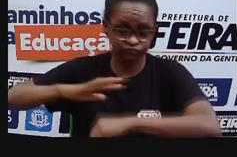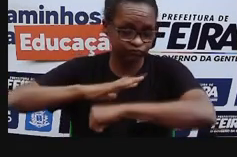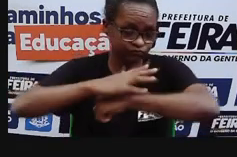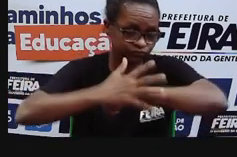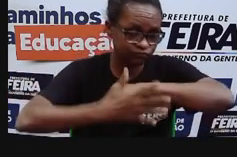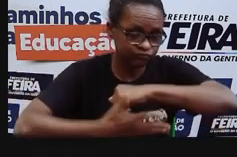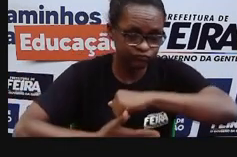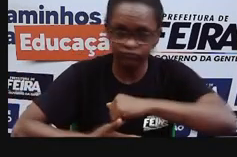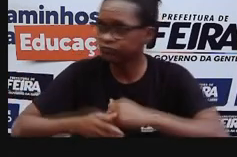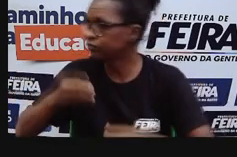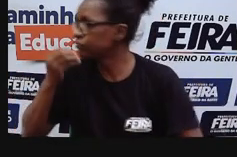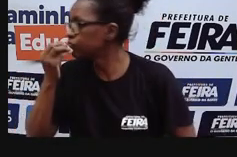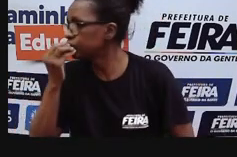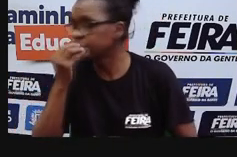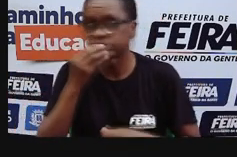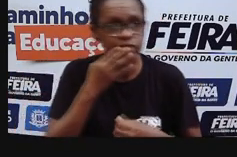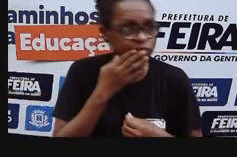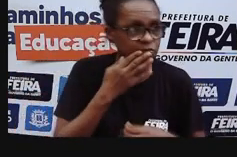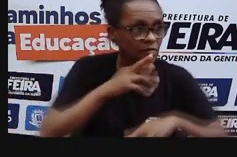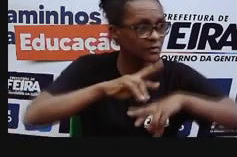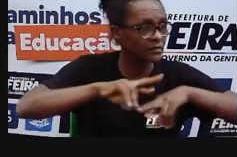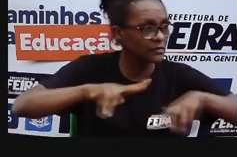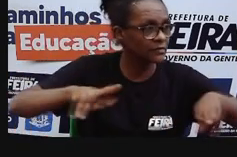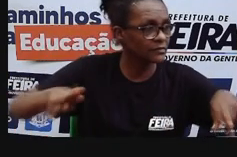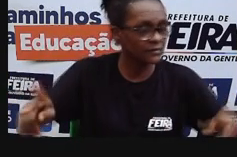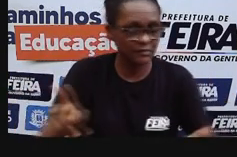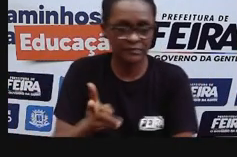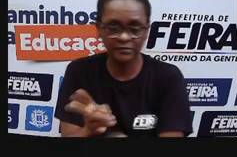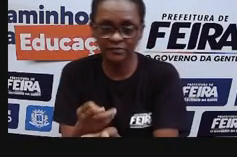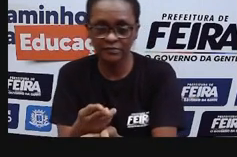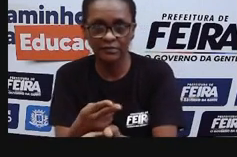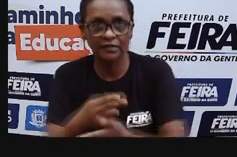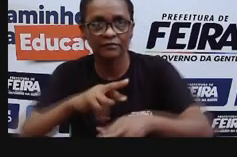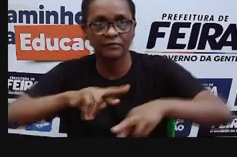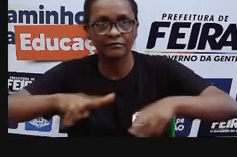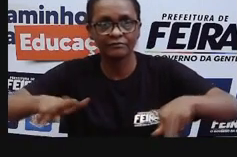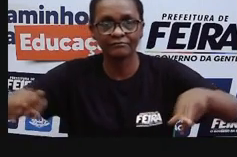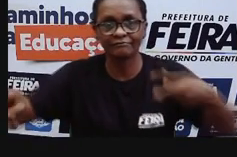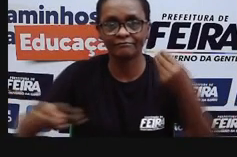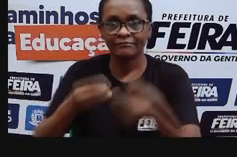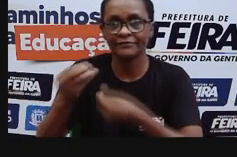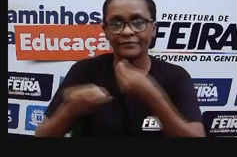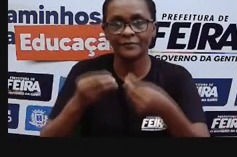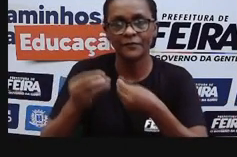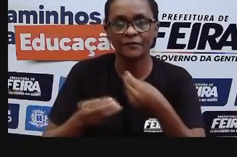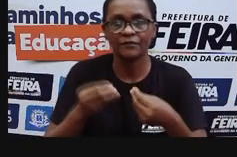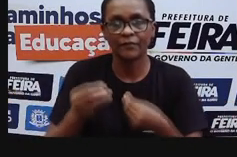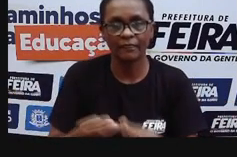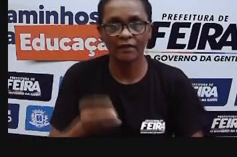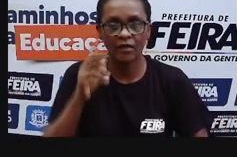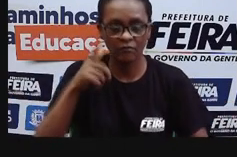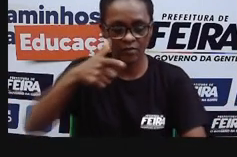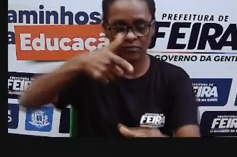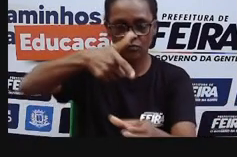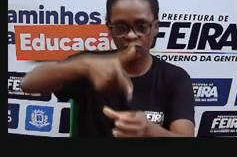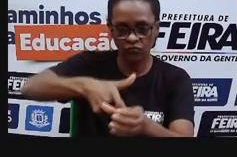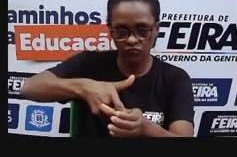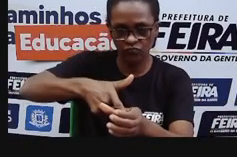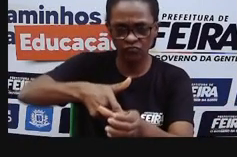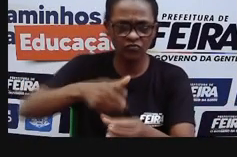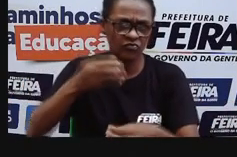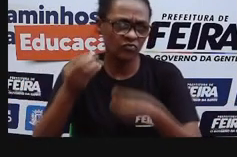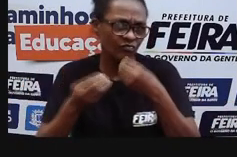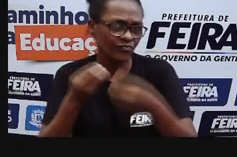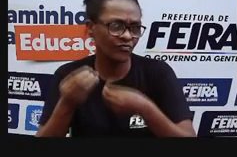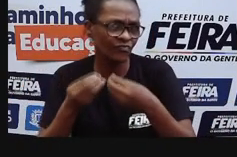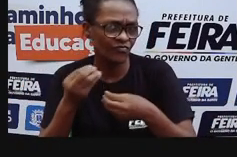com design diferente, né? Então, a gente também vê combustíveis. Nós